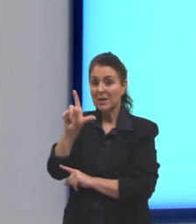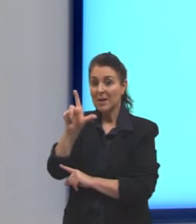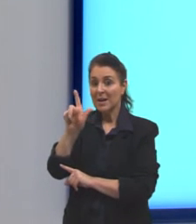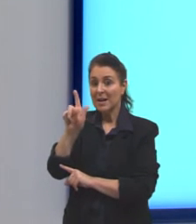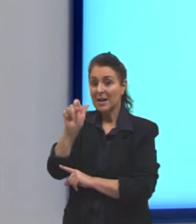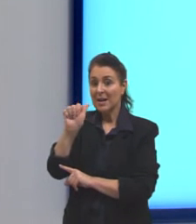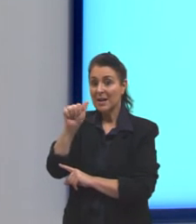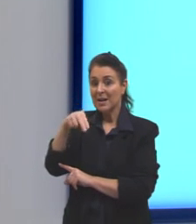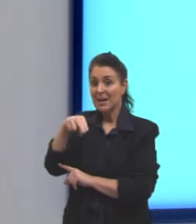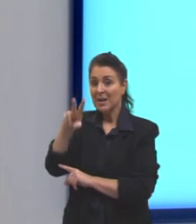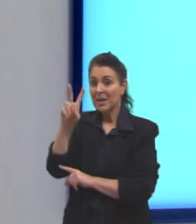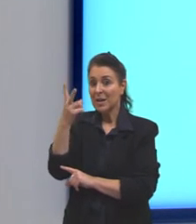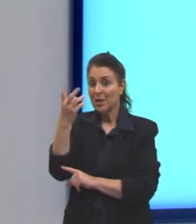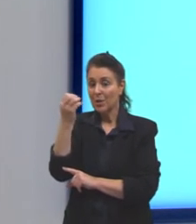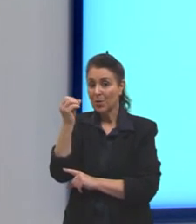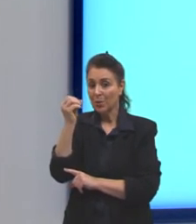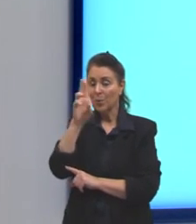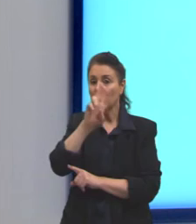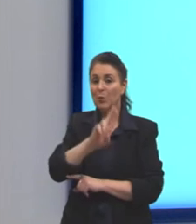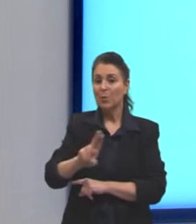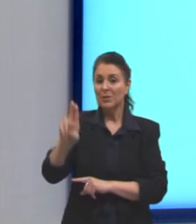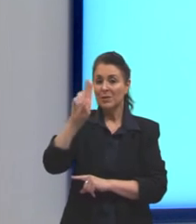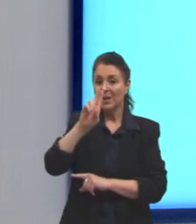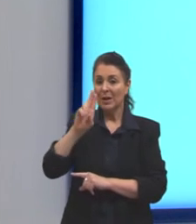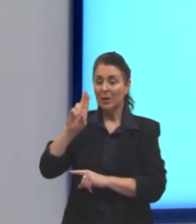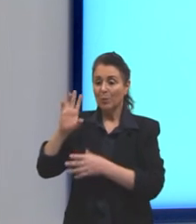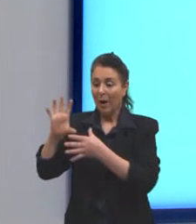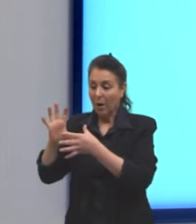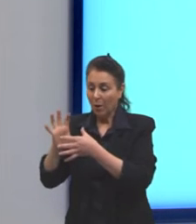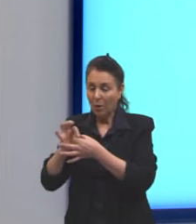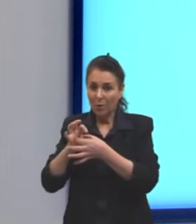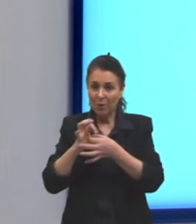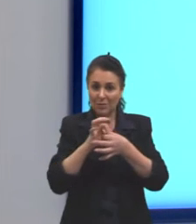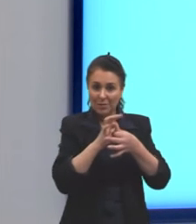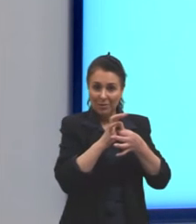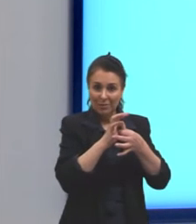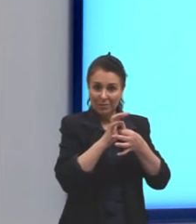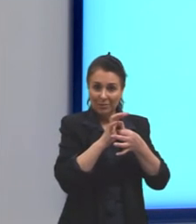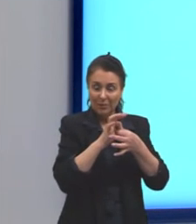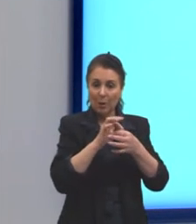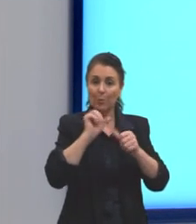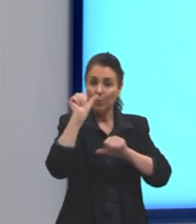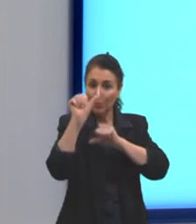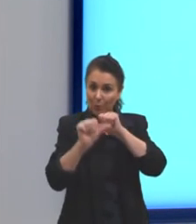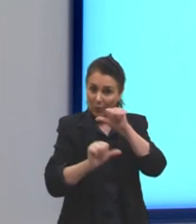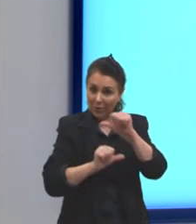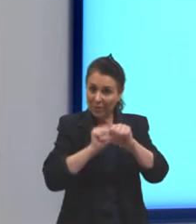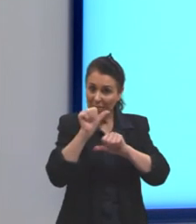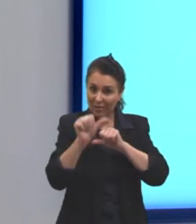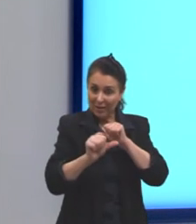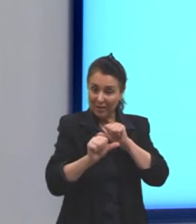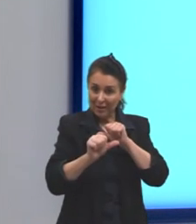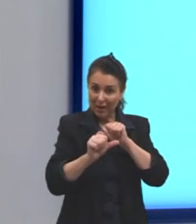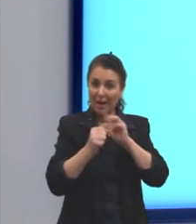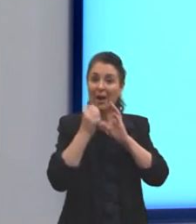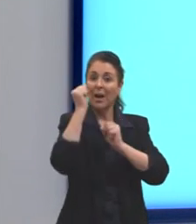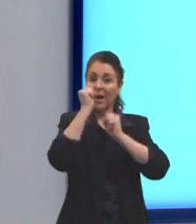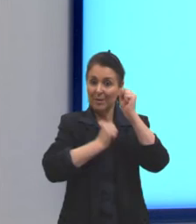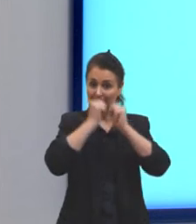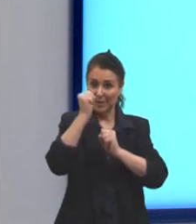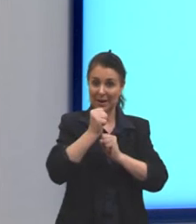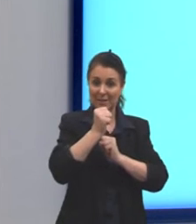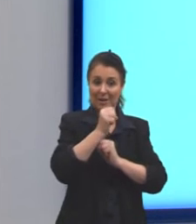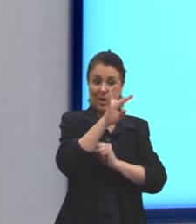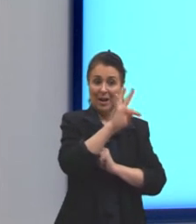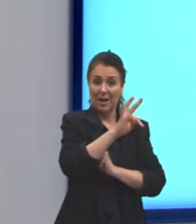quando eu uso essa conjunção aqui. mudar para TIM usando essa construção